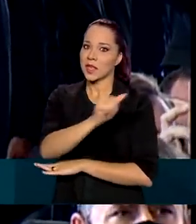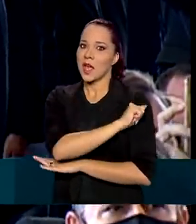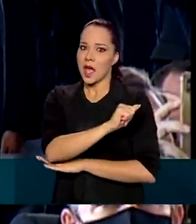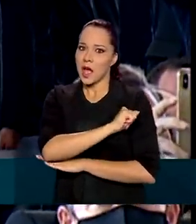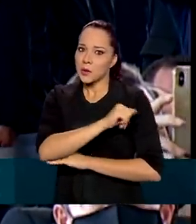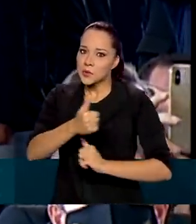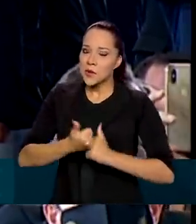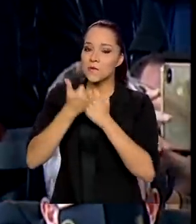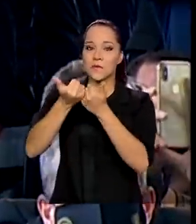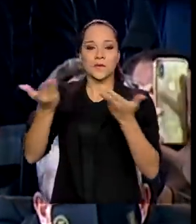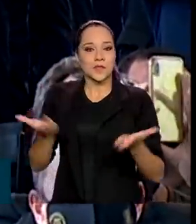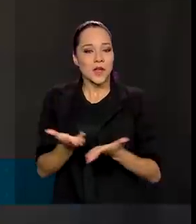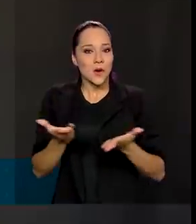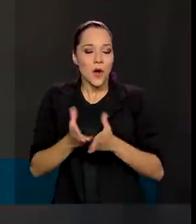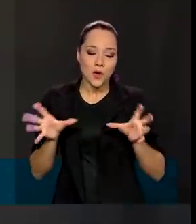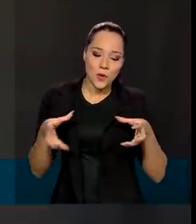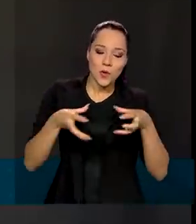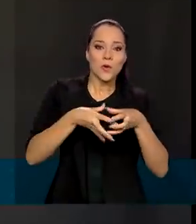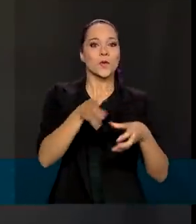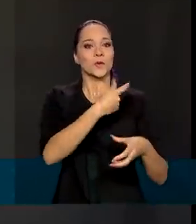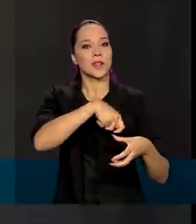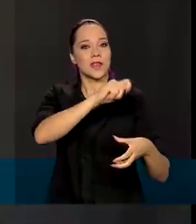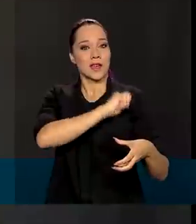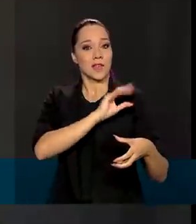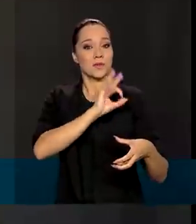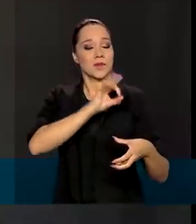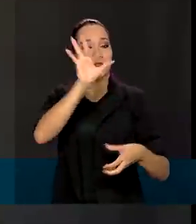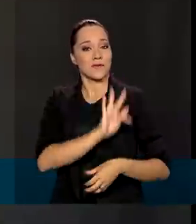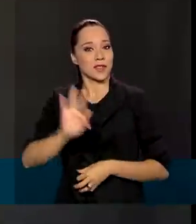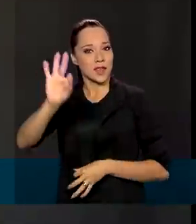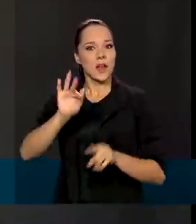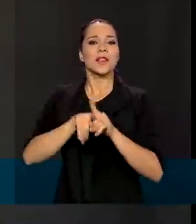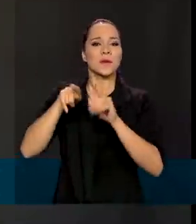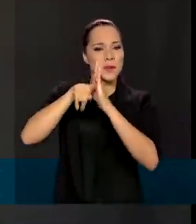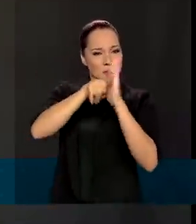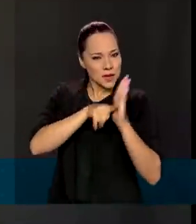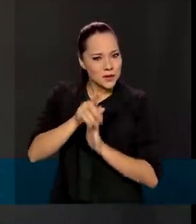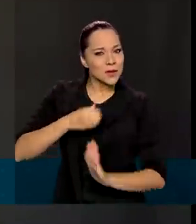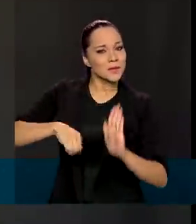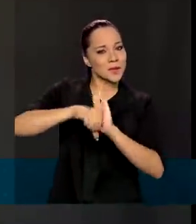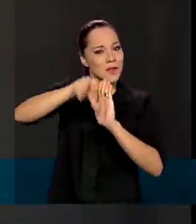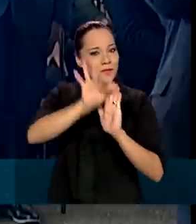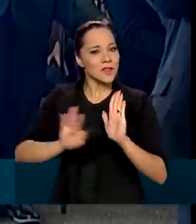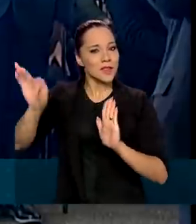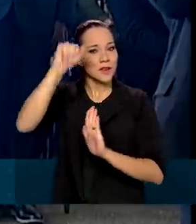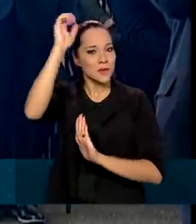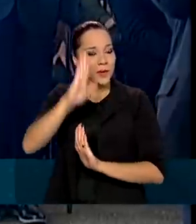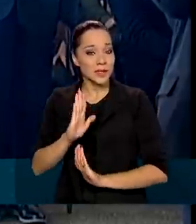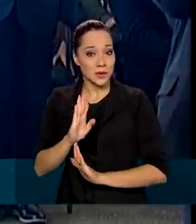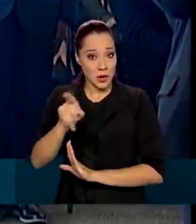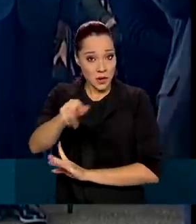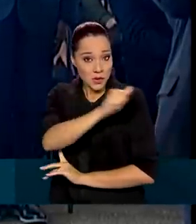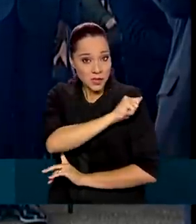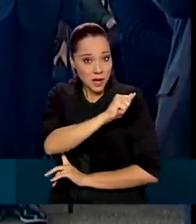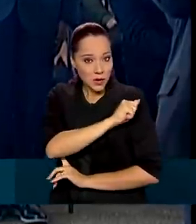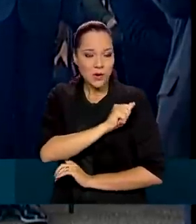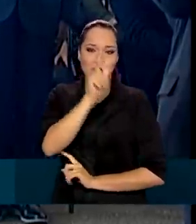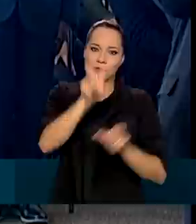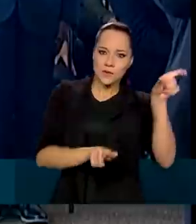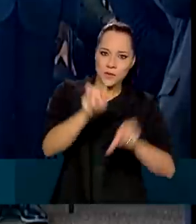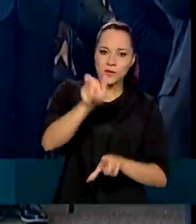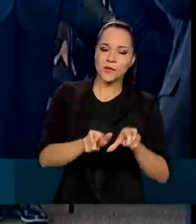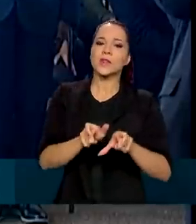reforçam agora o efetivo de delegado da Polícia Federal e perito criminal federal no país. Os alunos foram aqueles